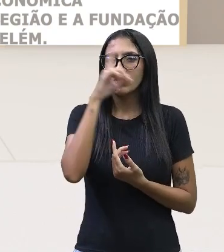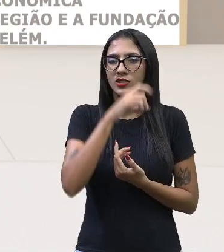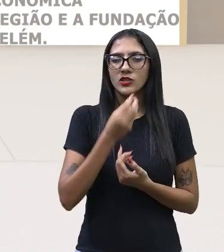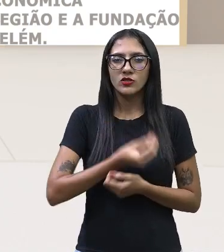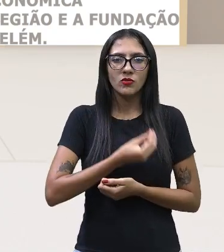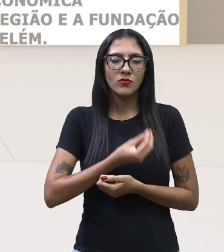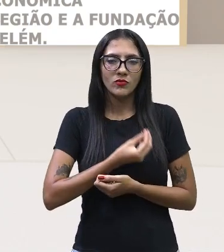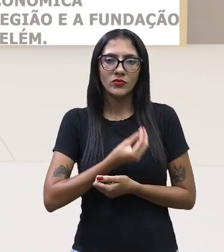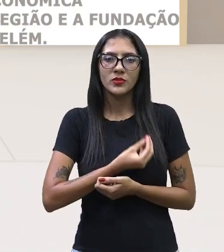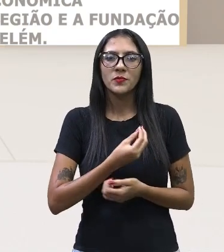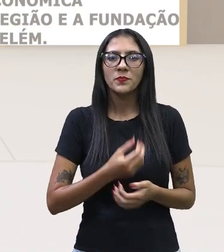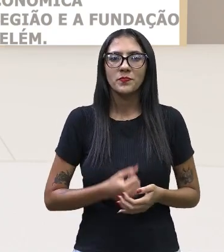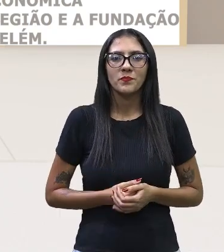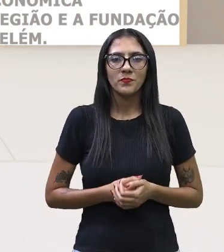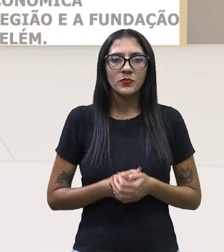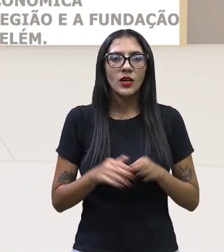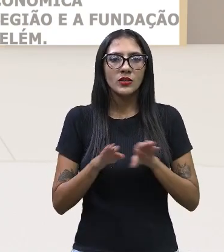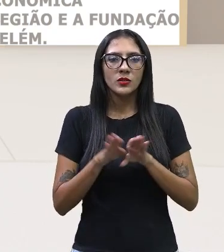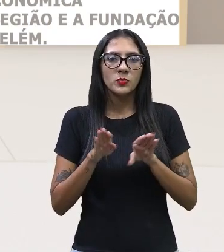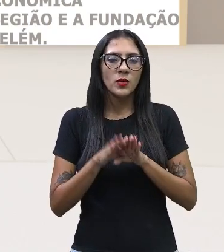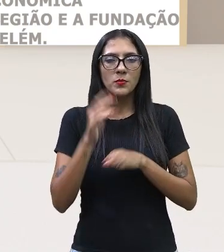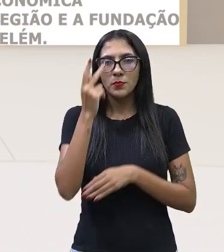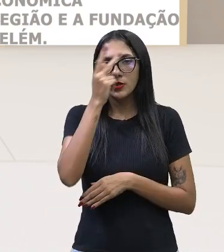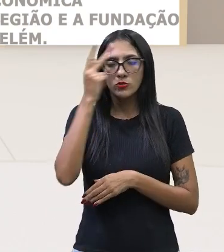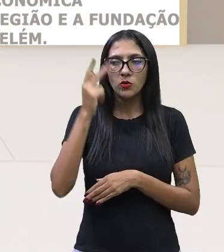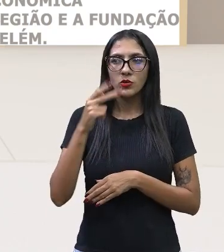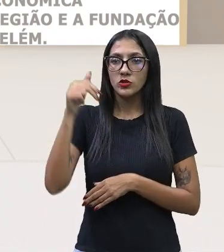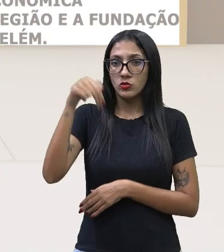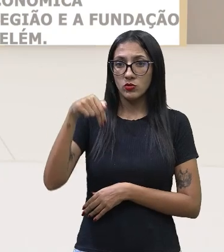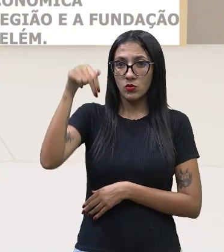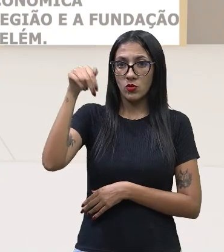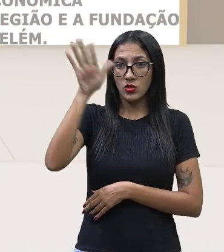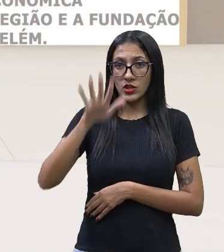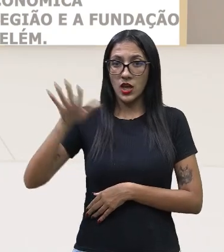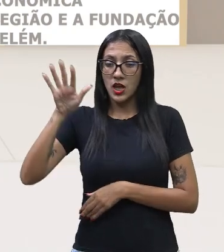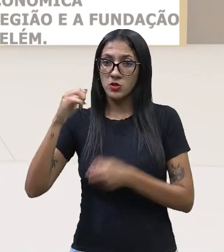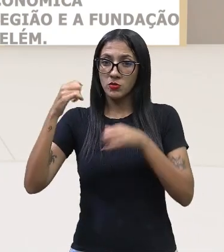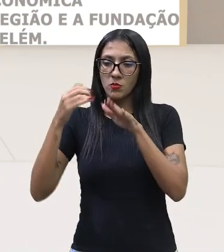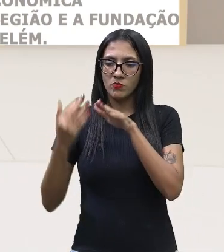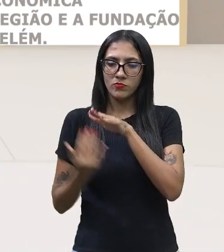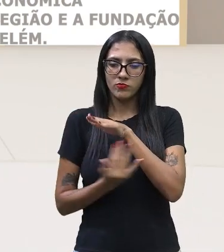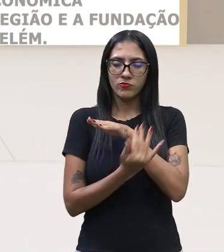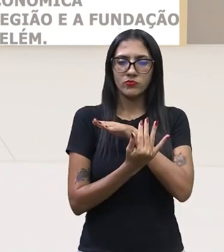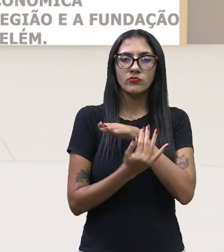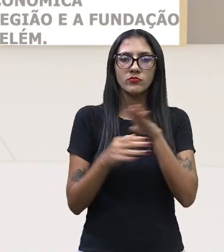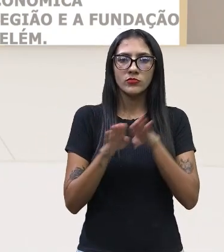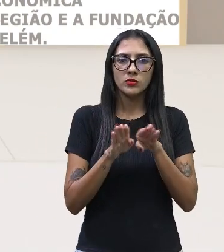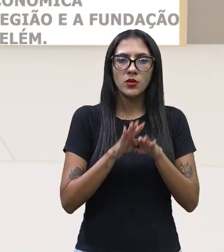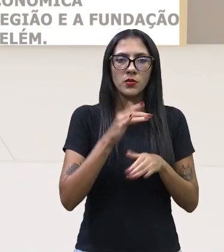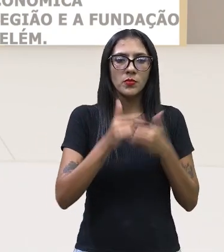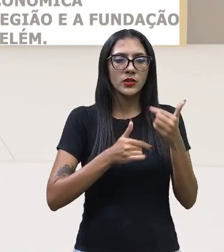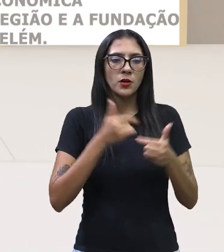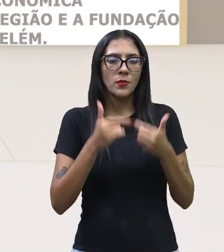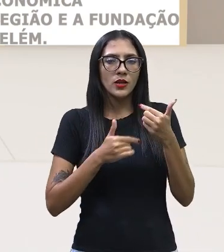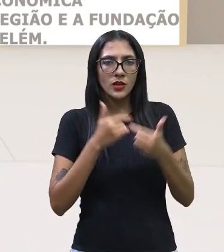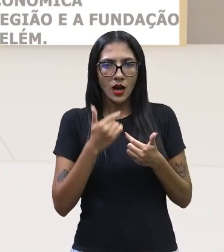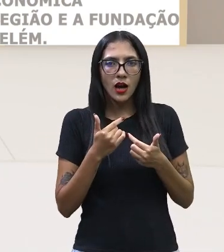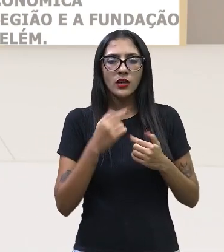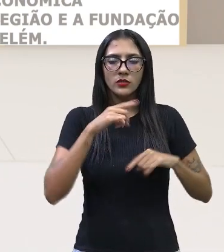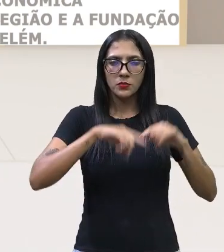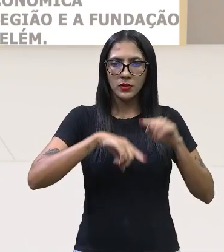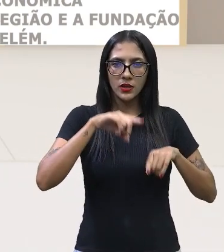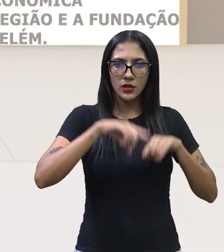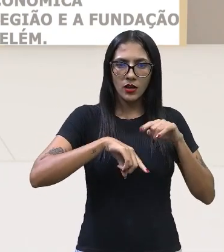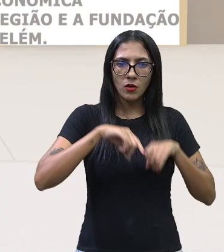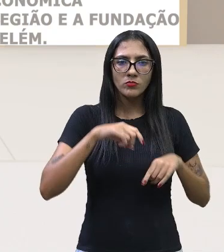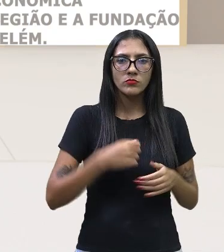para grande leva de imigrantes nordestinos, principalmente, que vieram para cá para trabalhar na economia gomífera. E aqui